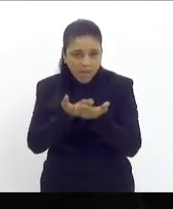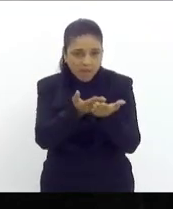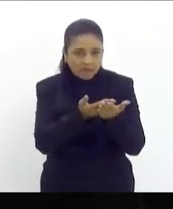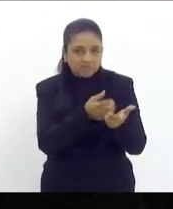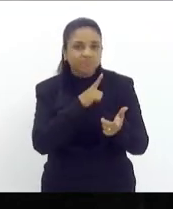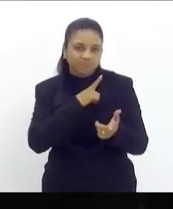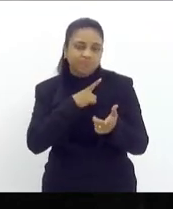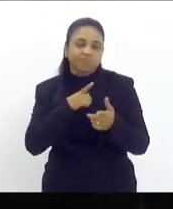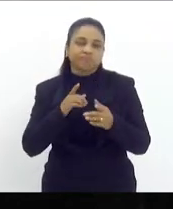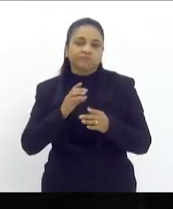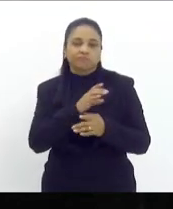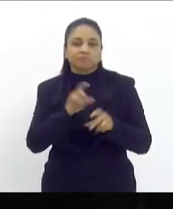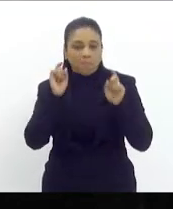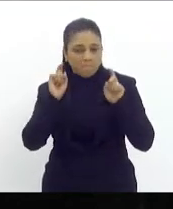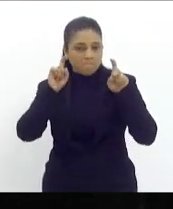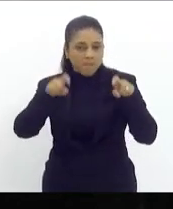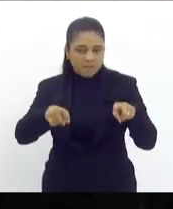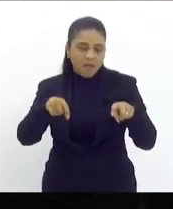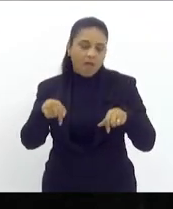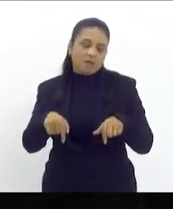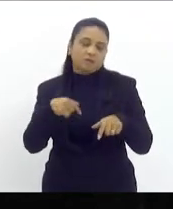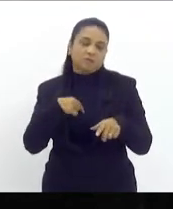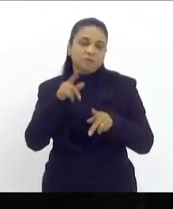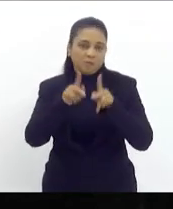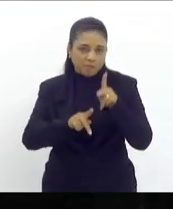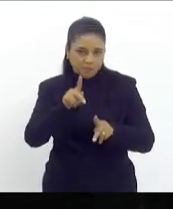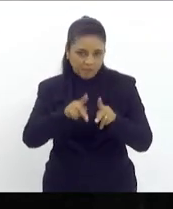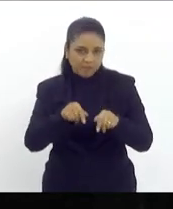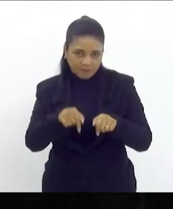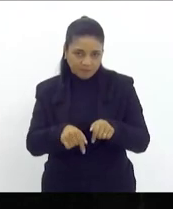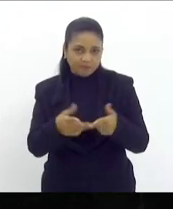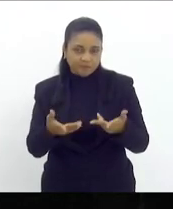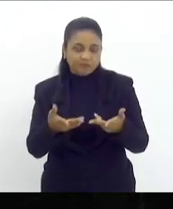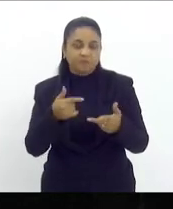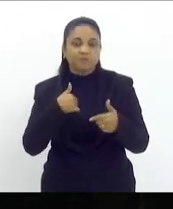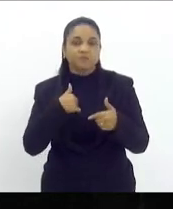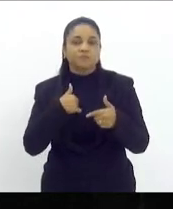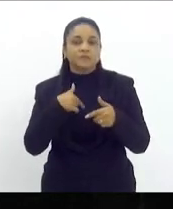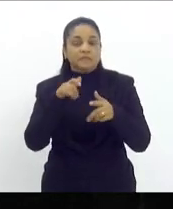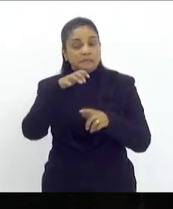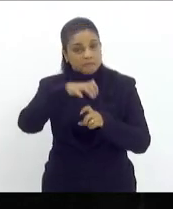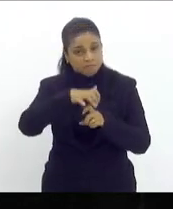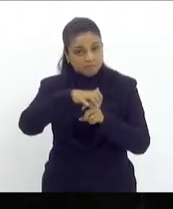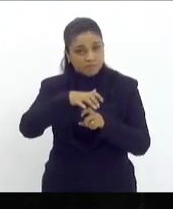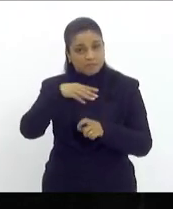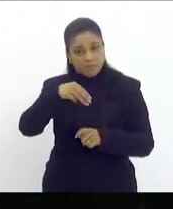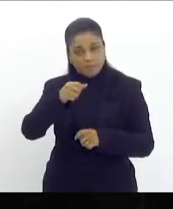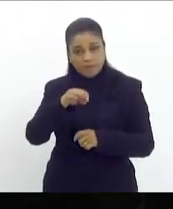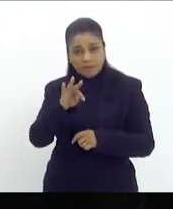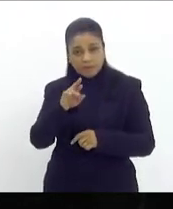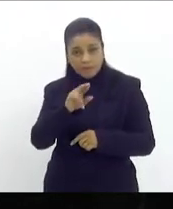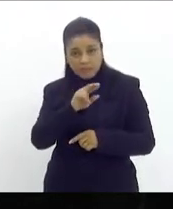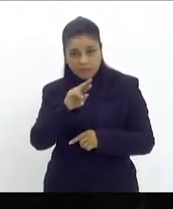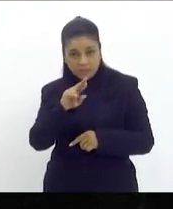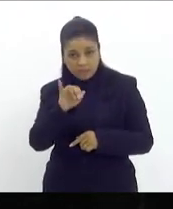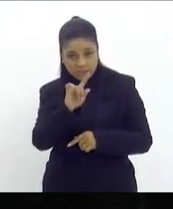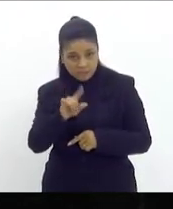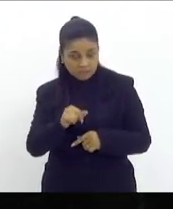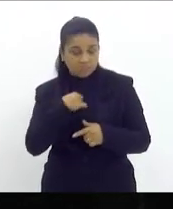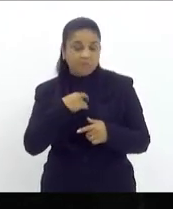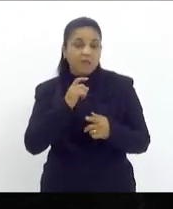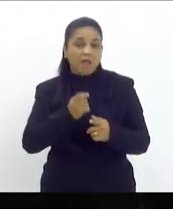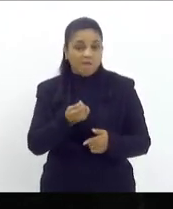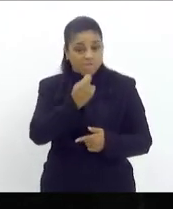nosso mandato popular do nosso mandato das cidades saindo ali da Praça da Matriz fizemos fiscalizações como